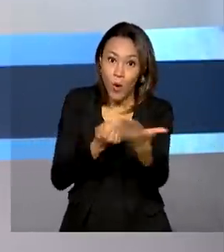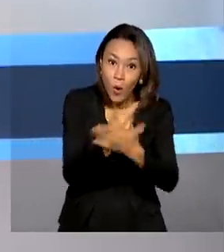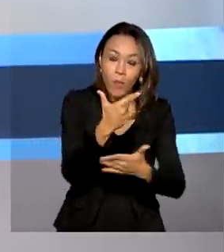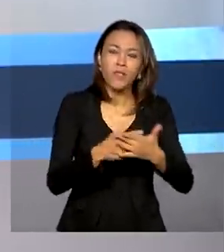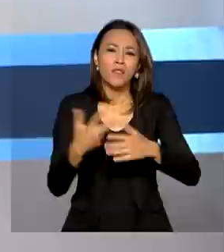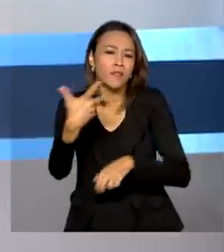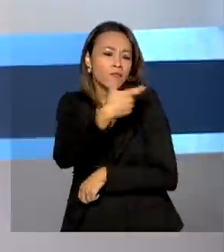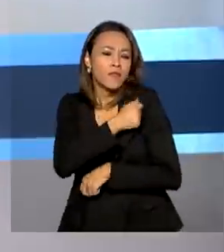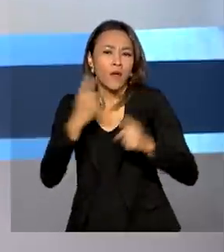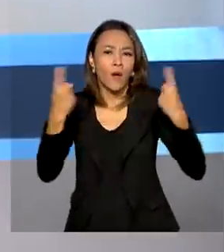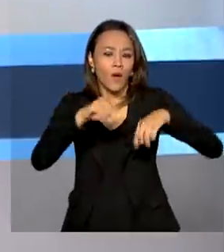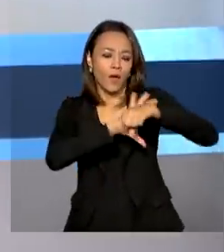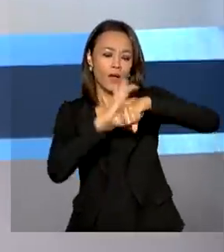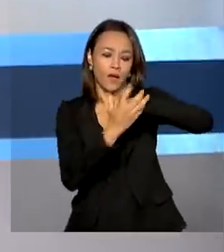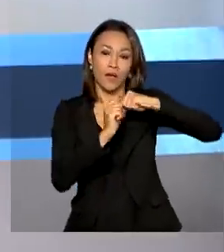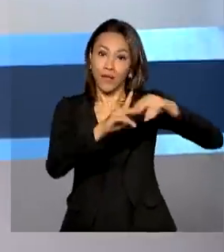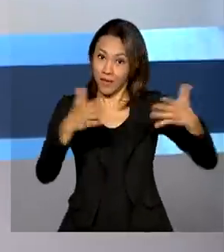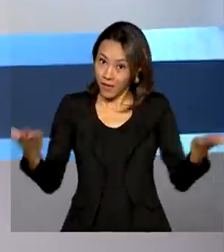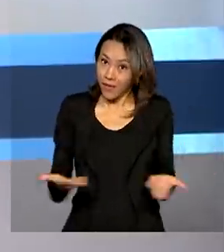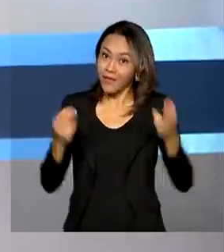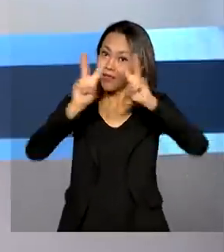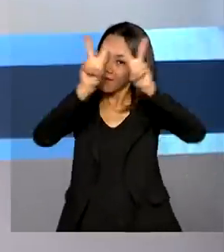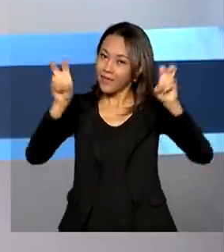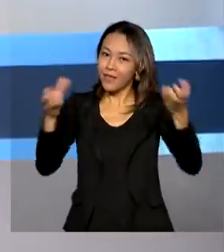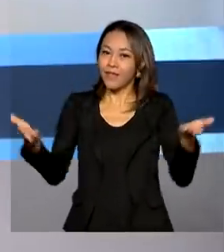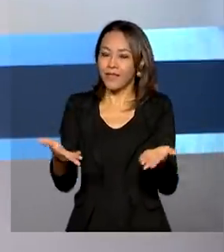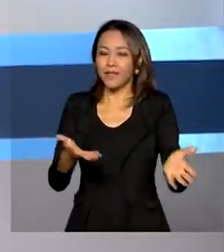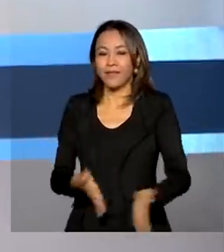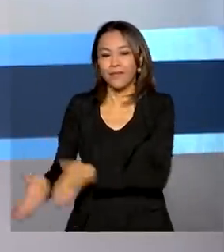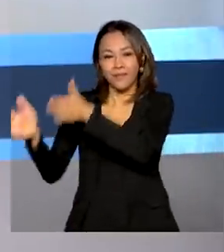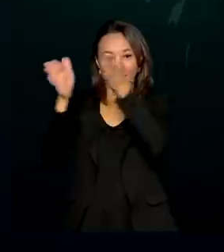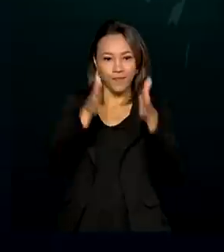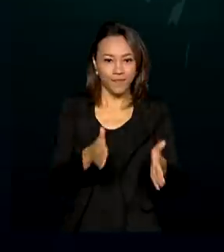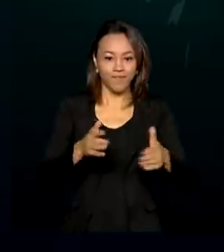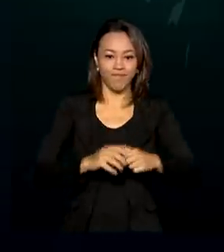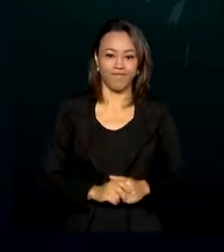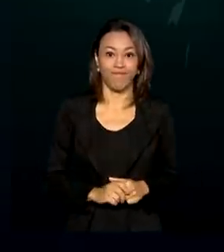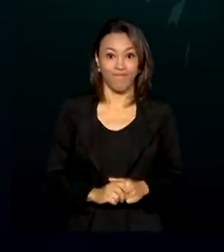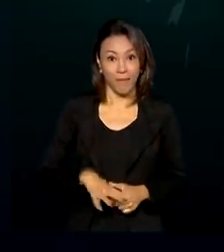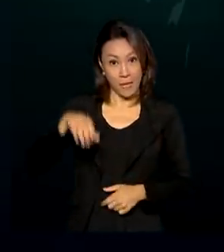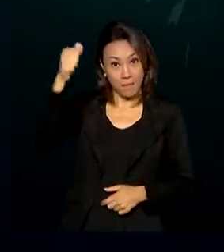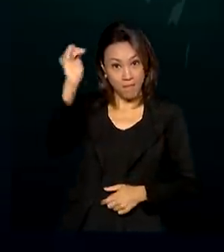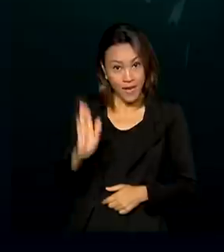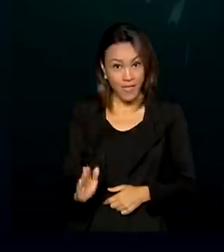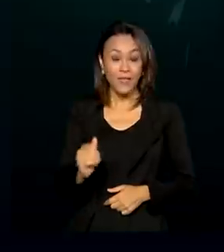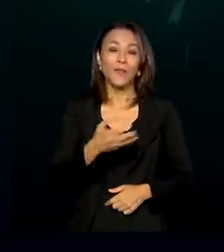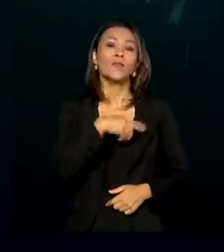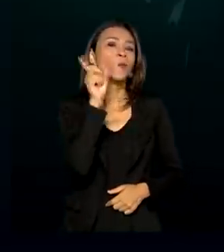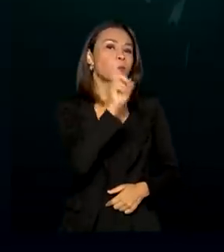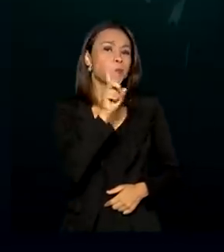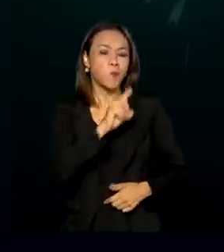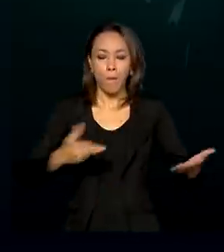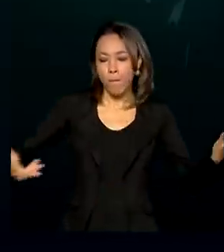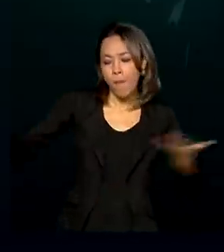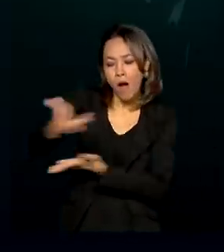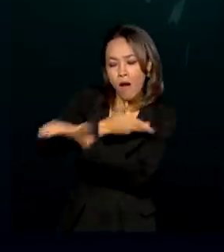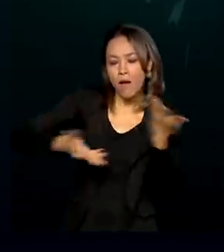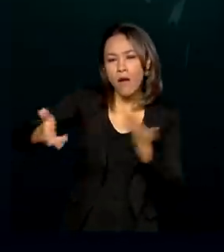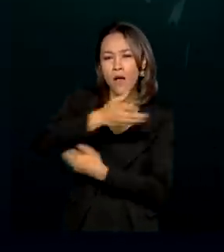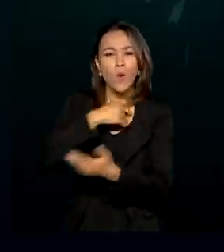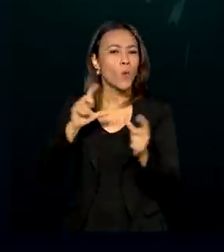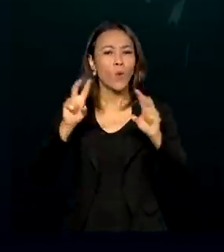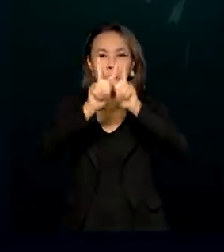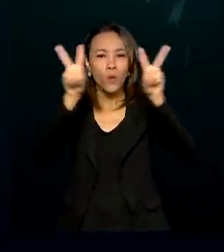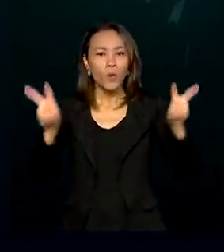Esse é apenas um dos assuntos de hoje e veja também. Brasil e Estados Unidos iniciam diálogo de cooperação